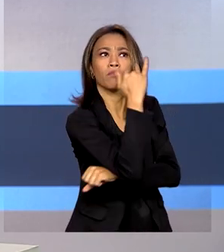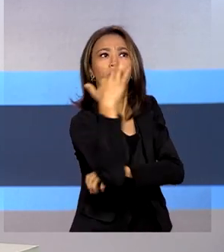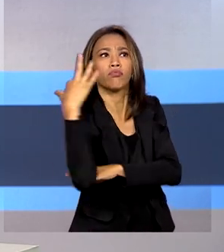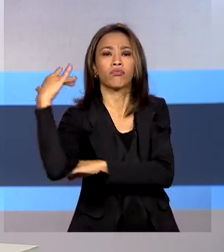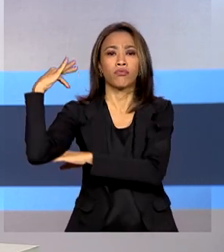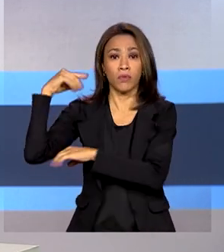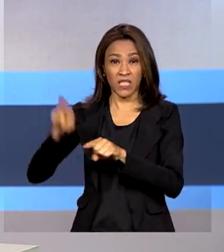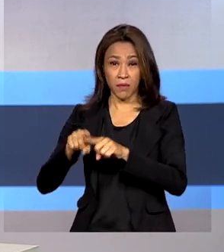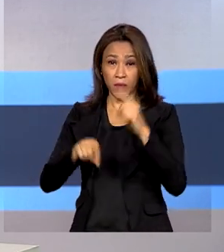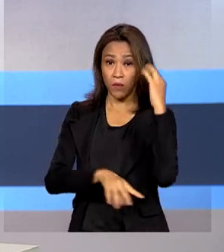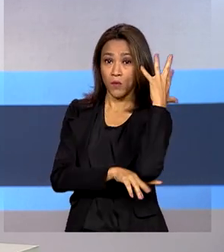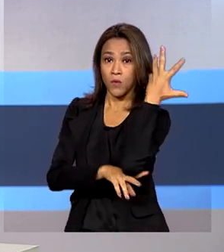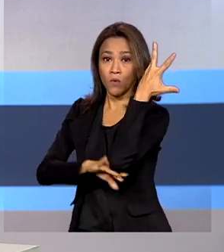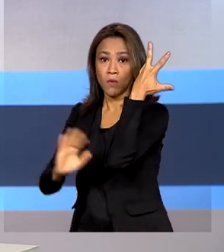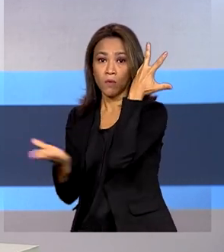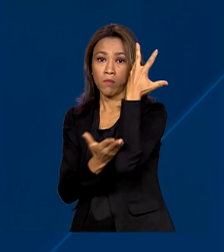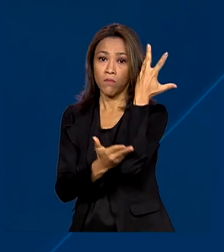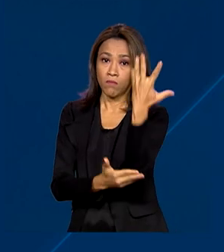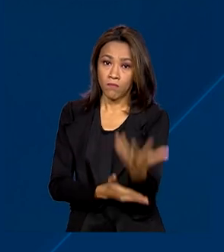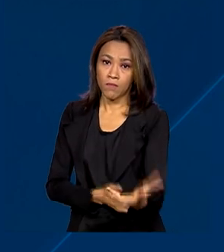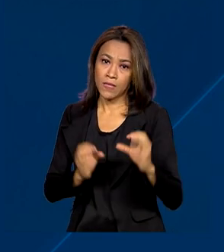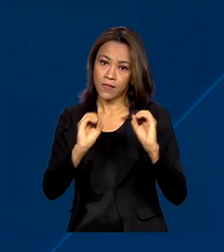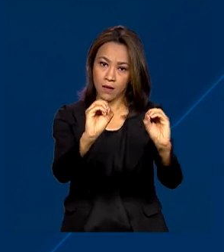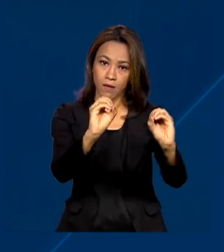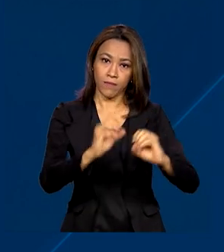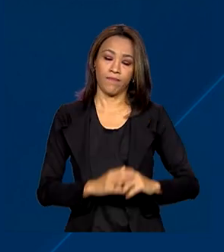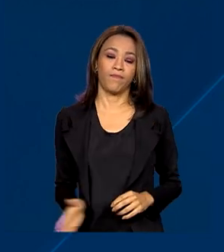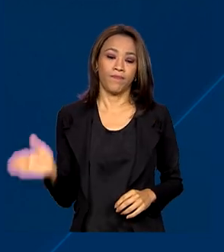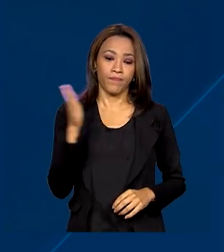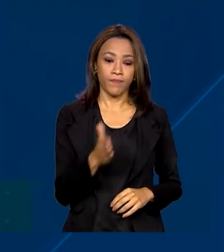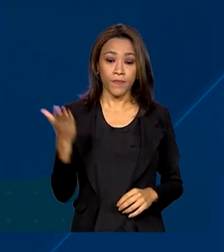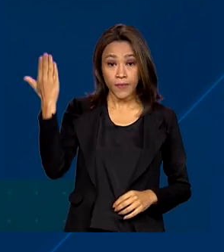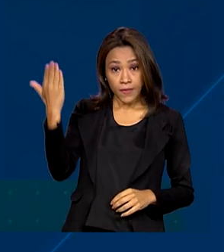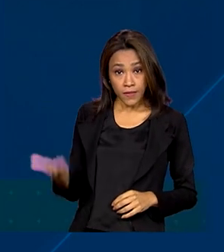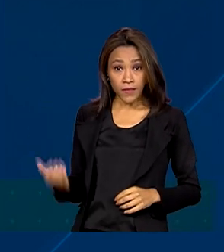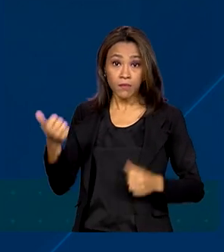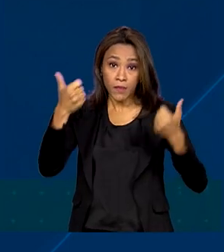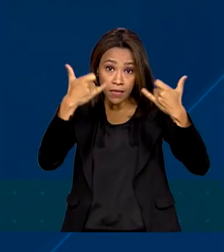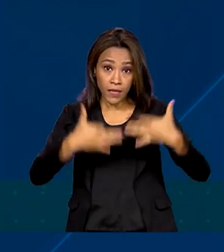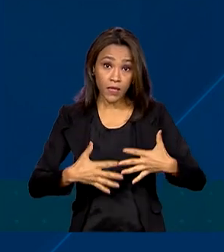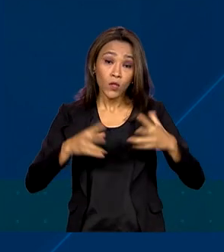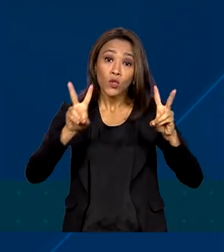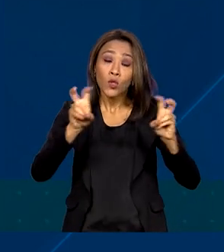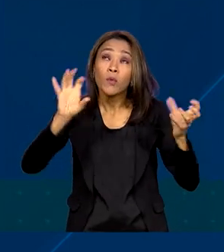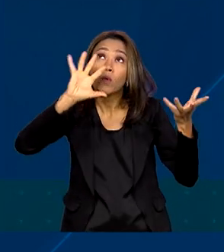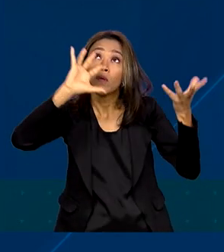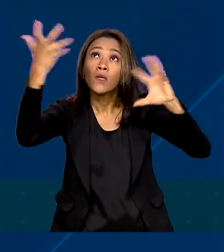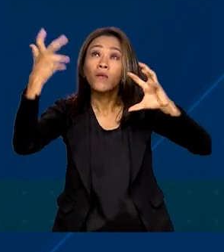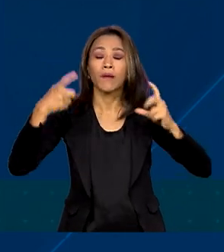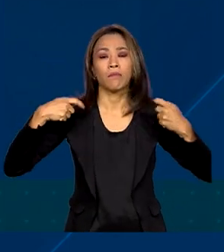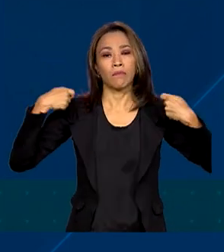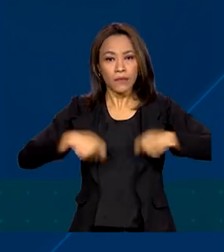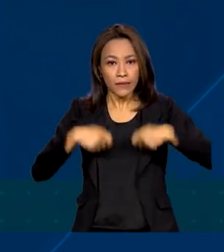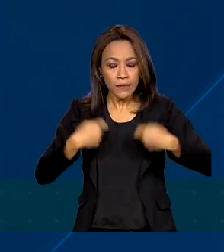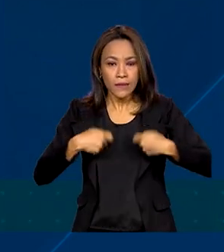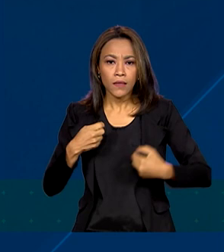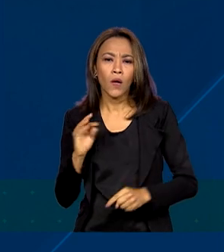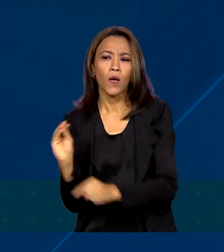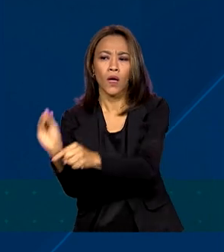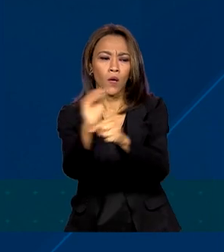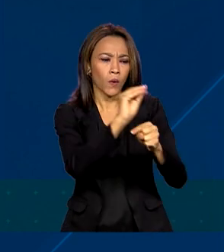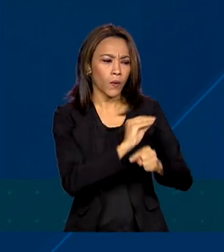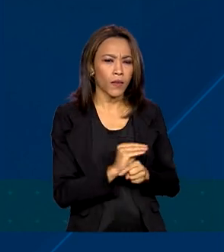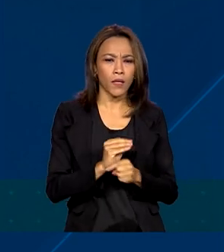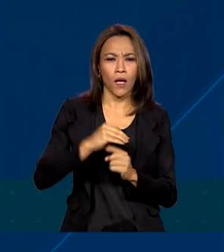desmatamento zero na Amazônia. A questão climática hoje é uma necessidade de você preservar a espécie